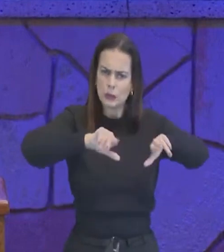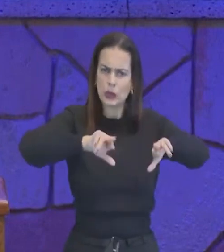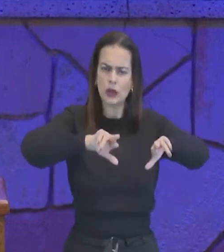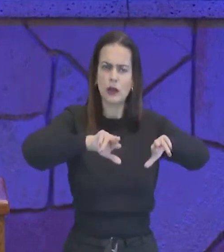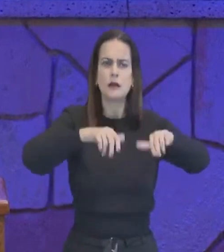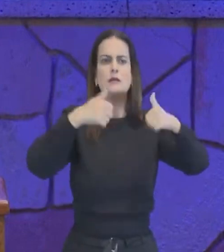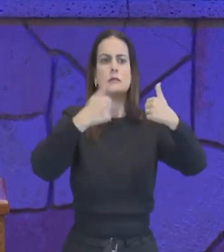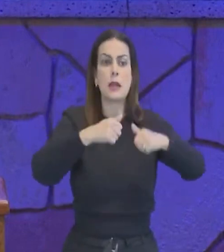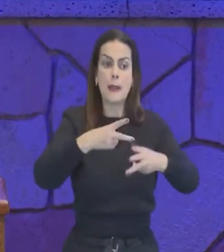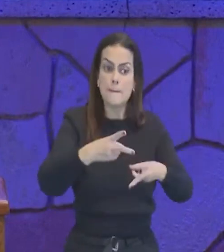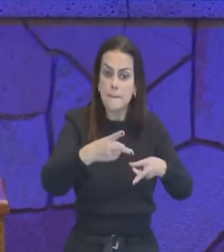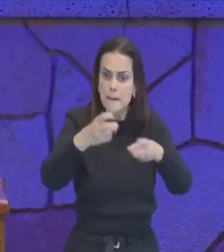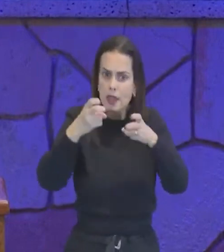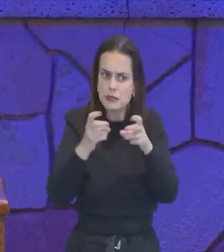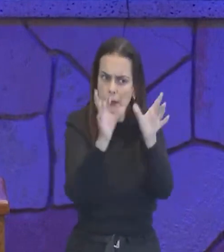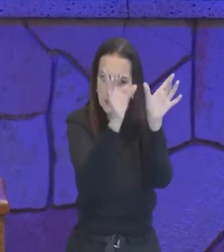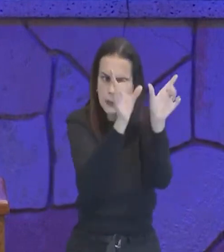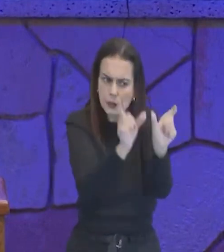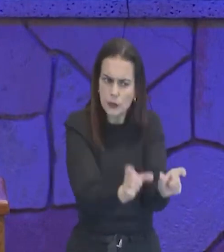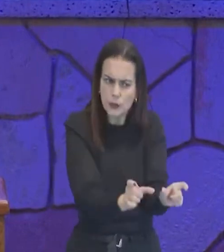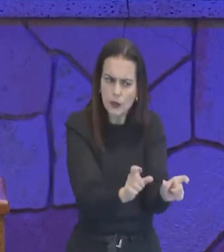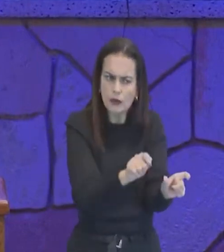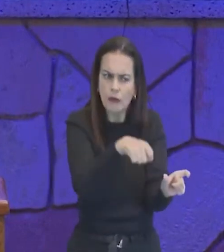perceba o seu filho, perceba a sua filha,